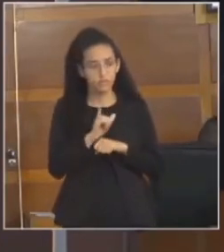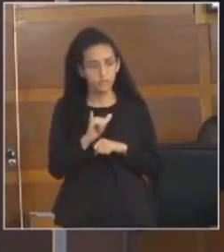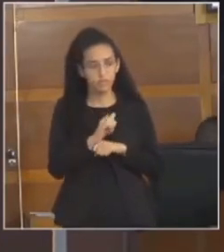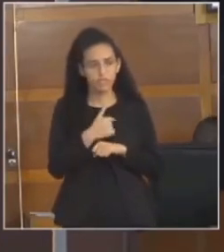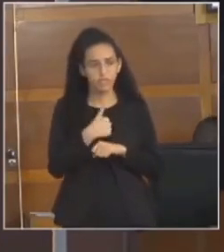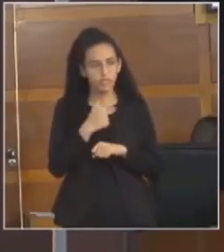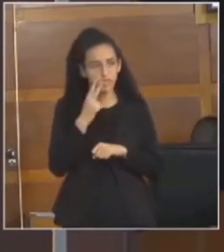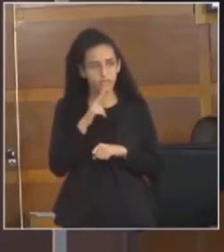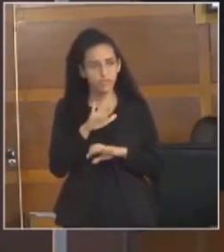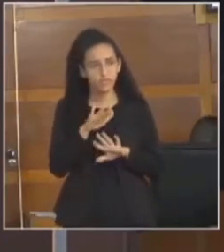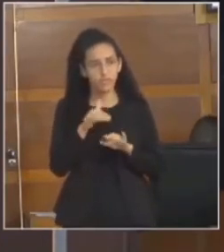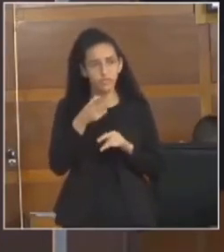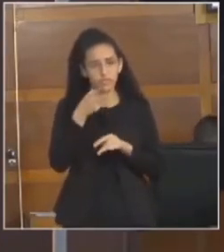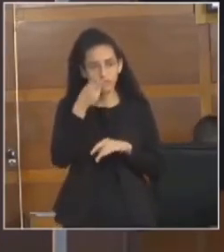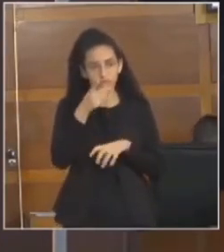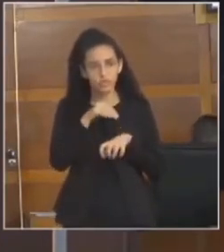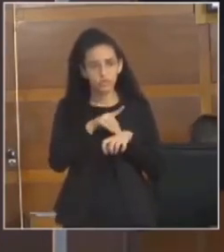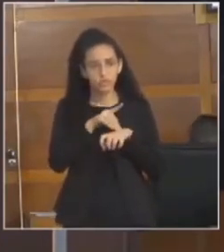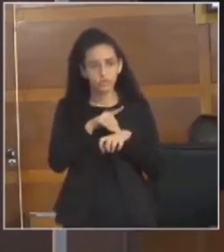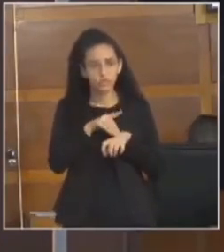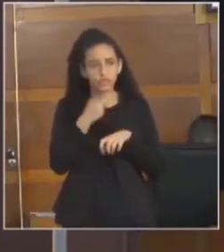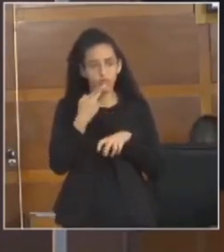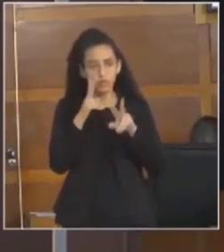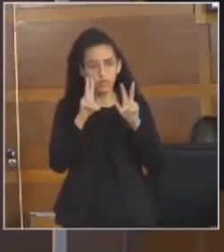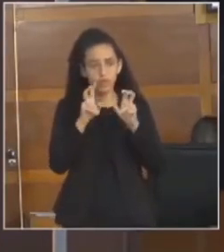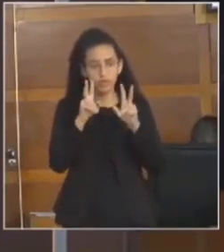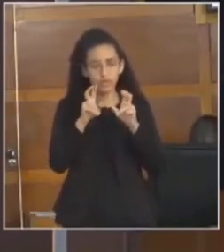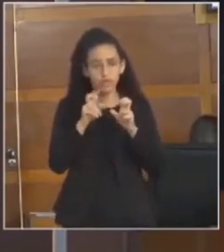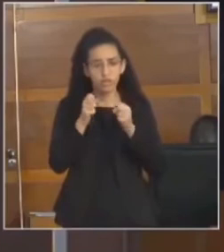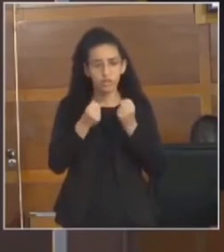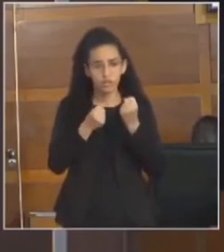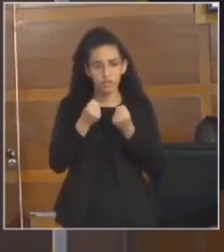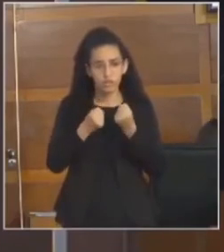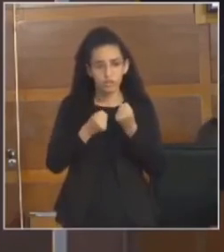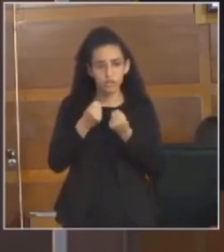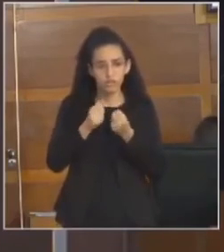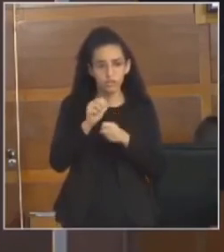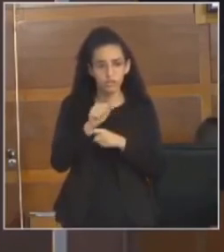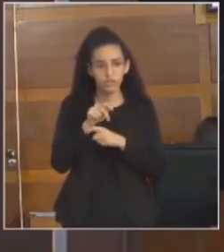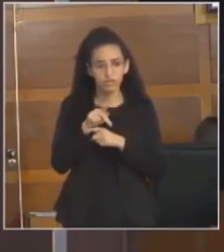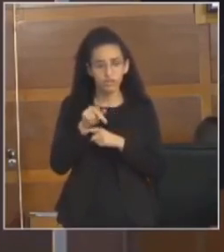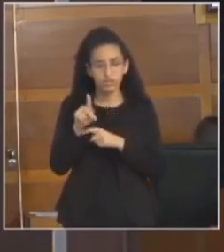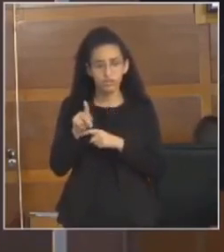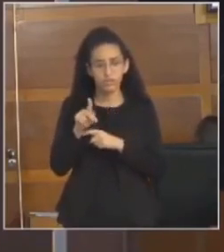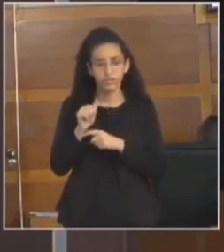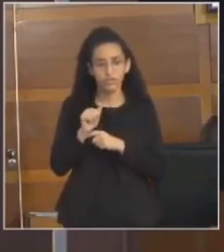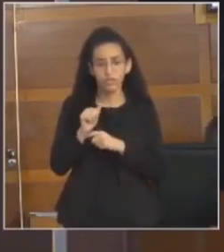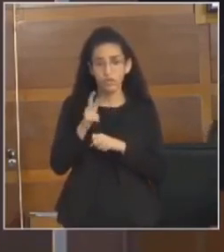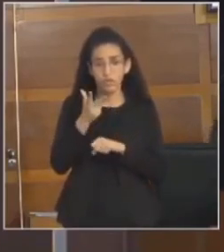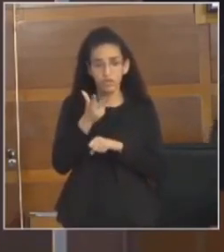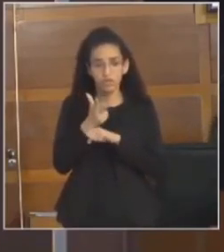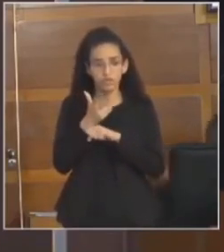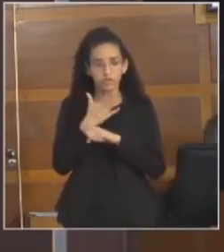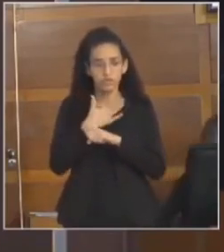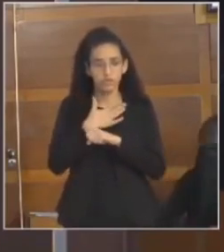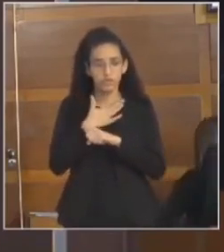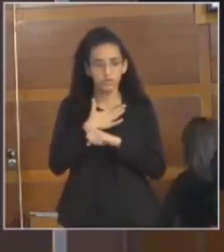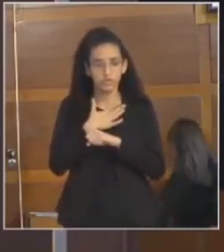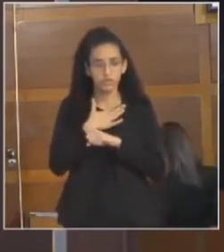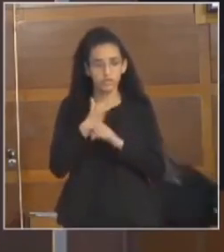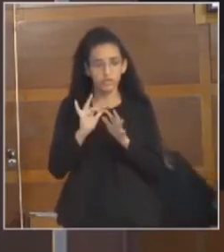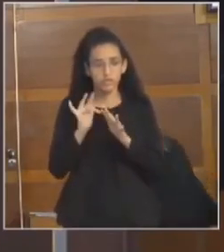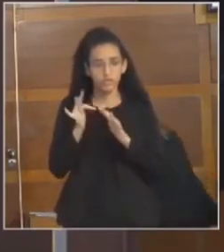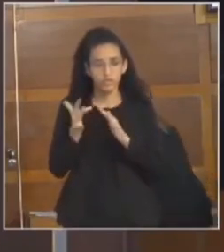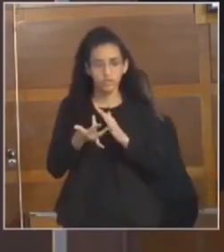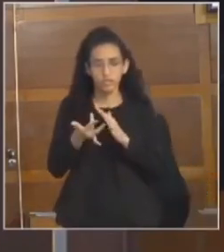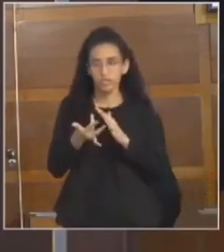e eu vi que quando o vereador Dudu trouxe a questão dos motoristas por aplicativo aqui nessa tribuna, o vídeo que eu fiz, coloquei nas minhas redes